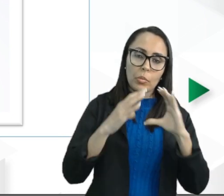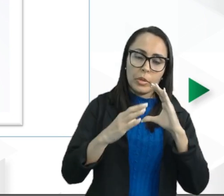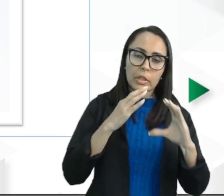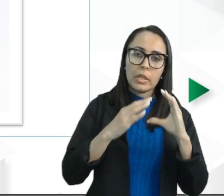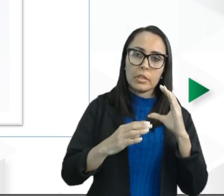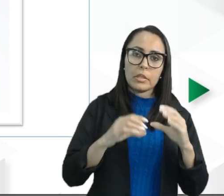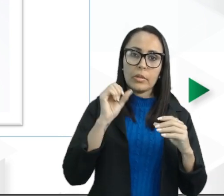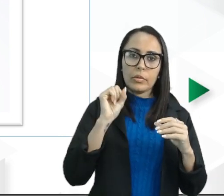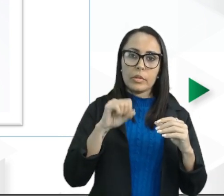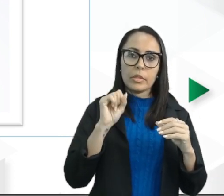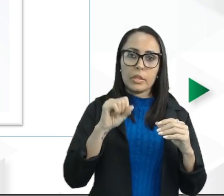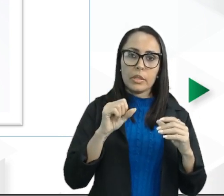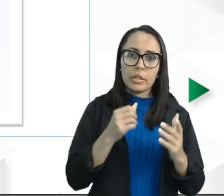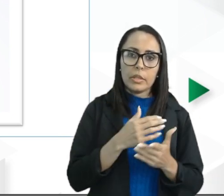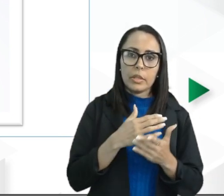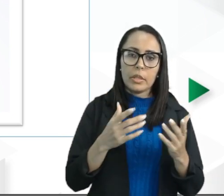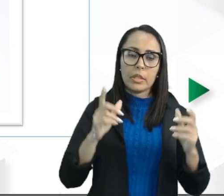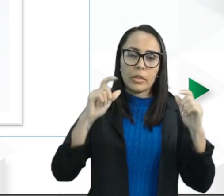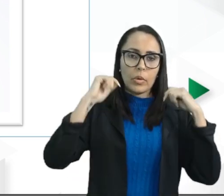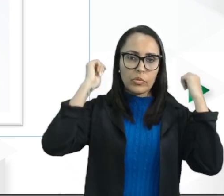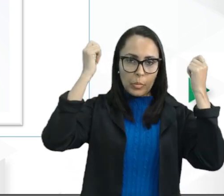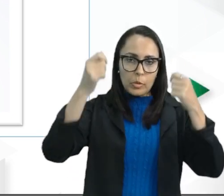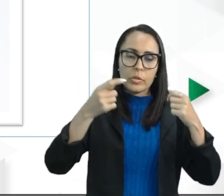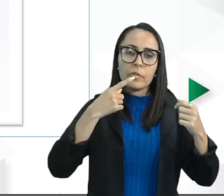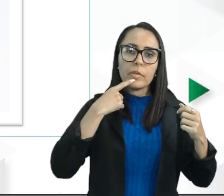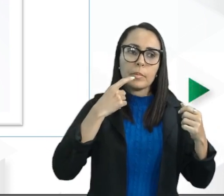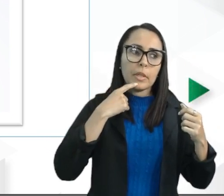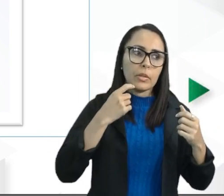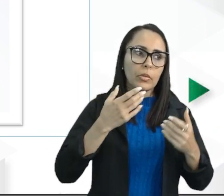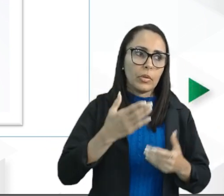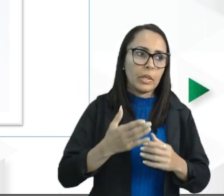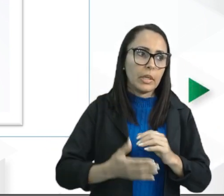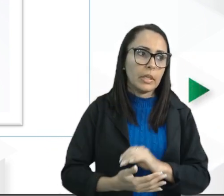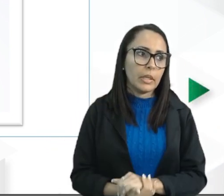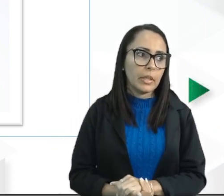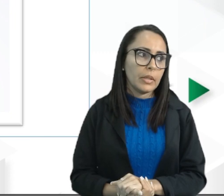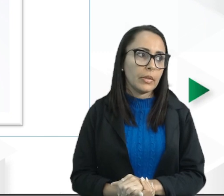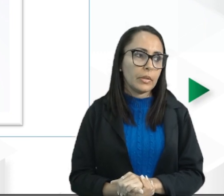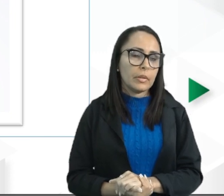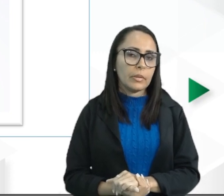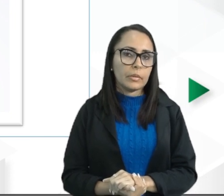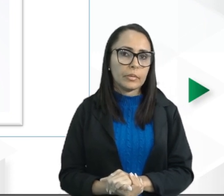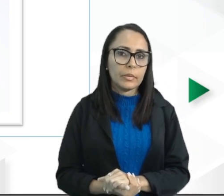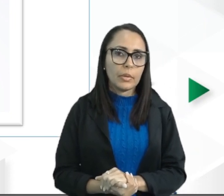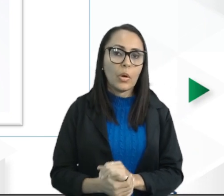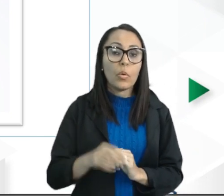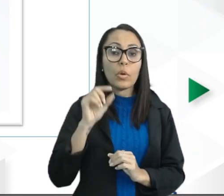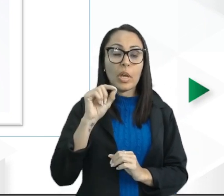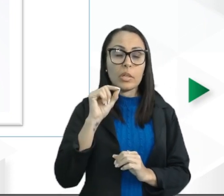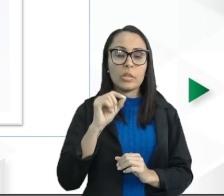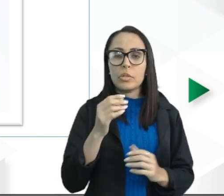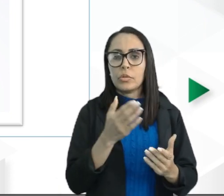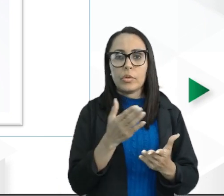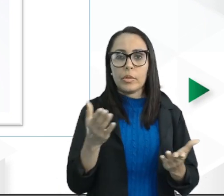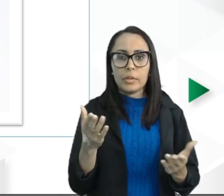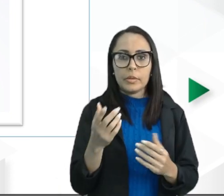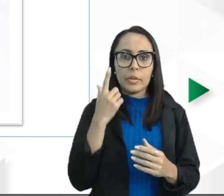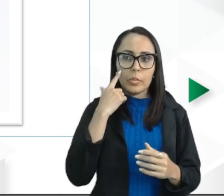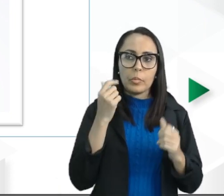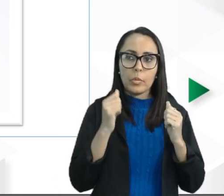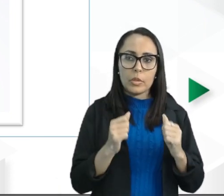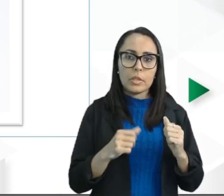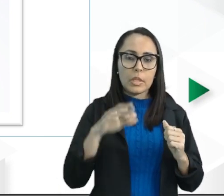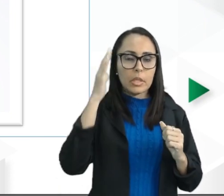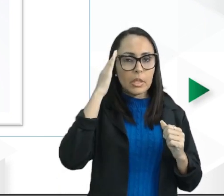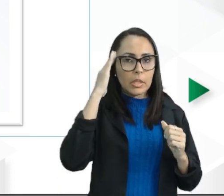falei vocês a chapeuzinho vermelho olhem aí uma intertextualidade o que seria intertextualidade pode ser